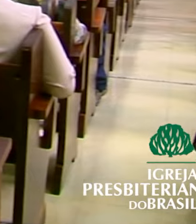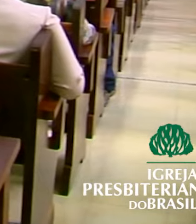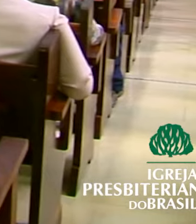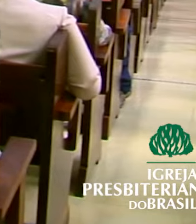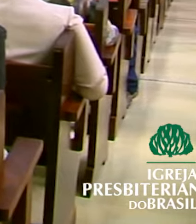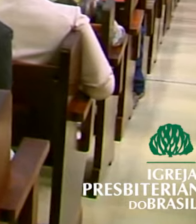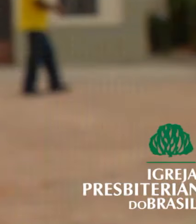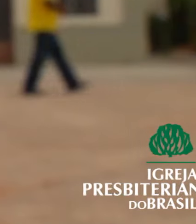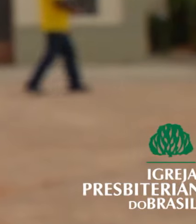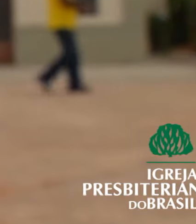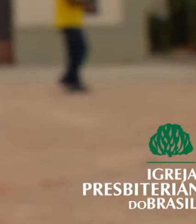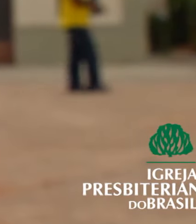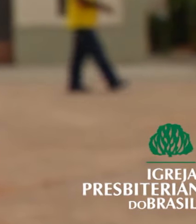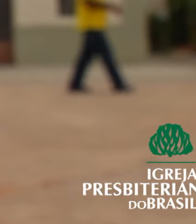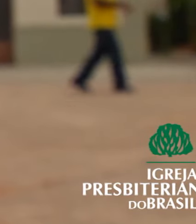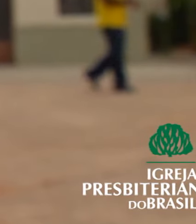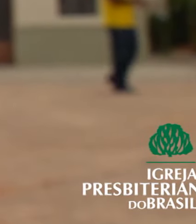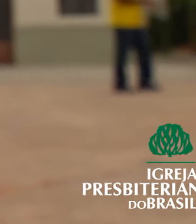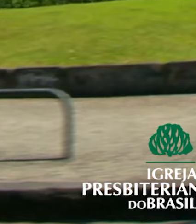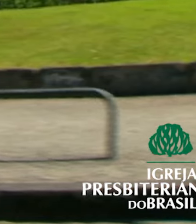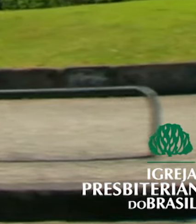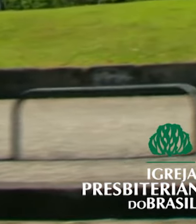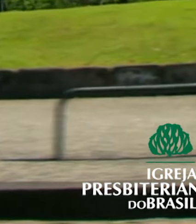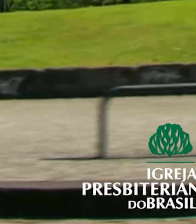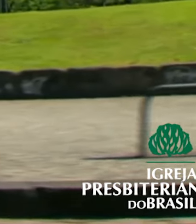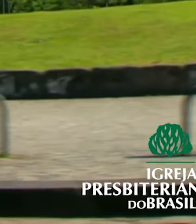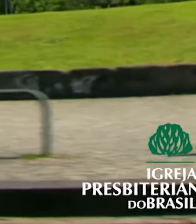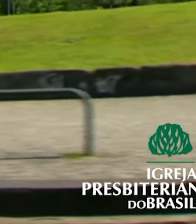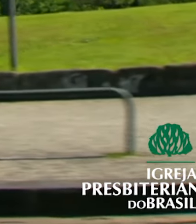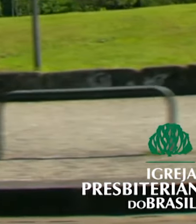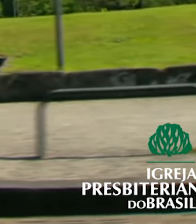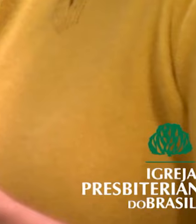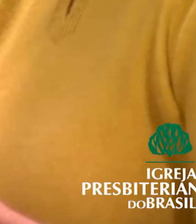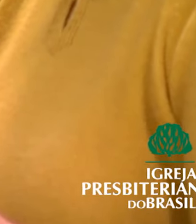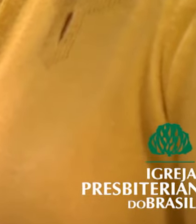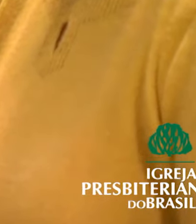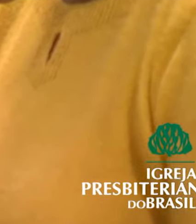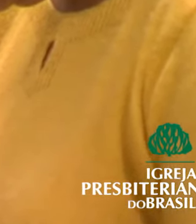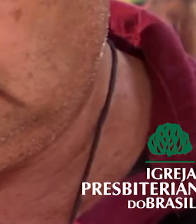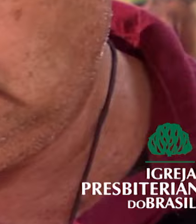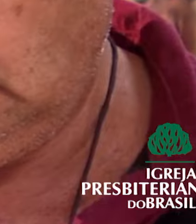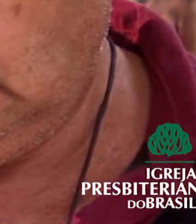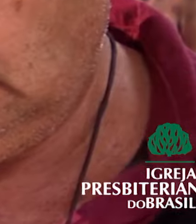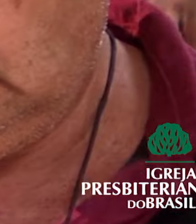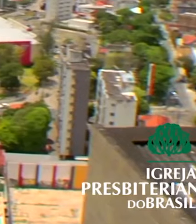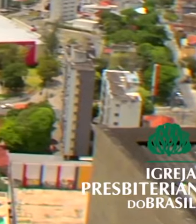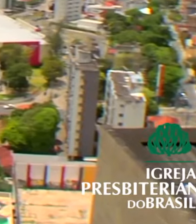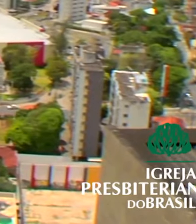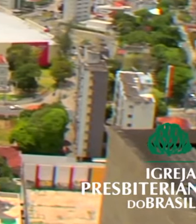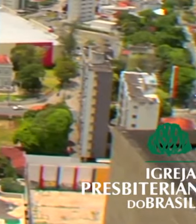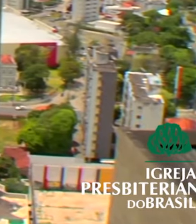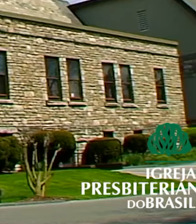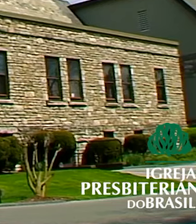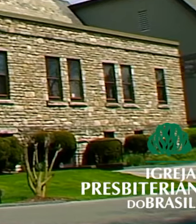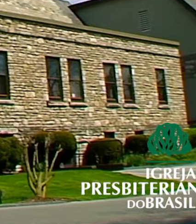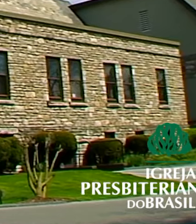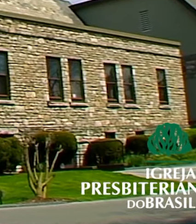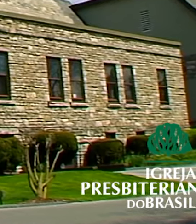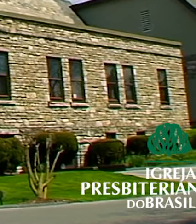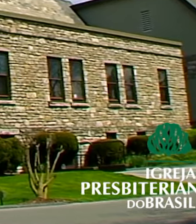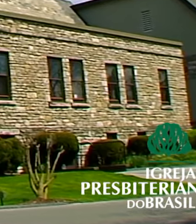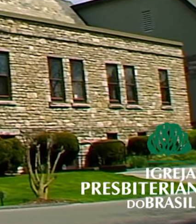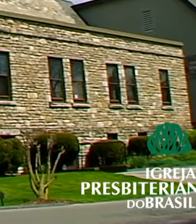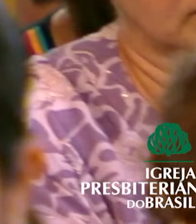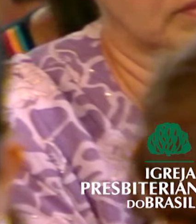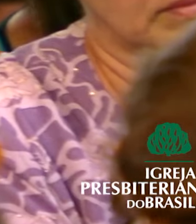a IPB tem sido um instrumento usado por Deus para alcançar e transformar a vida de milhares de pessoas no